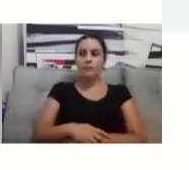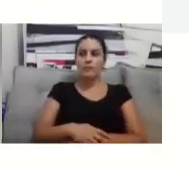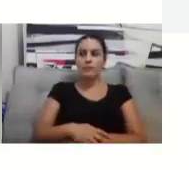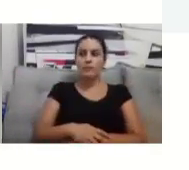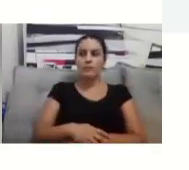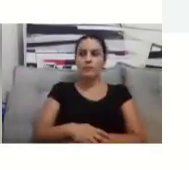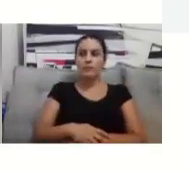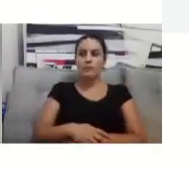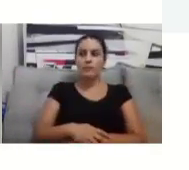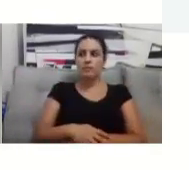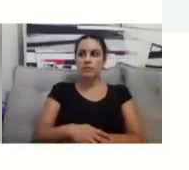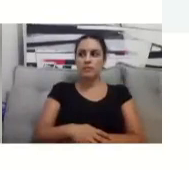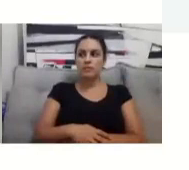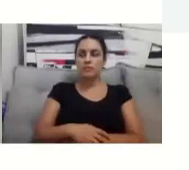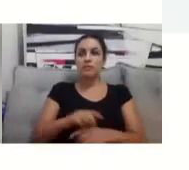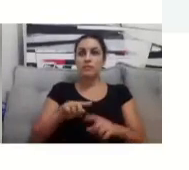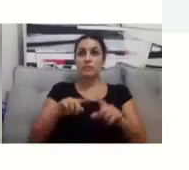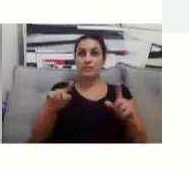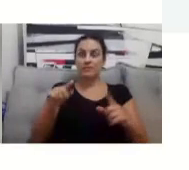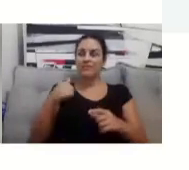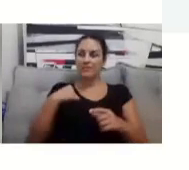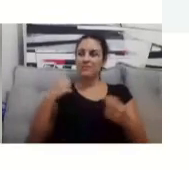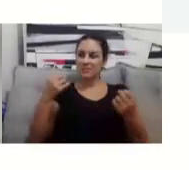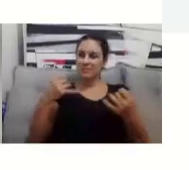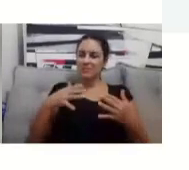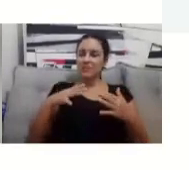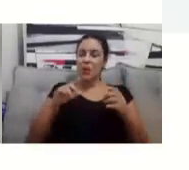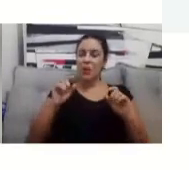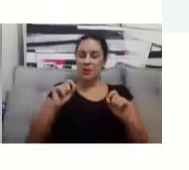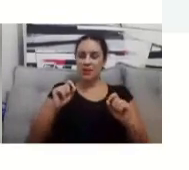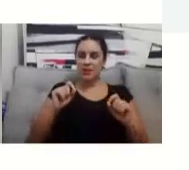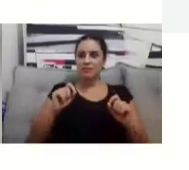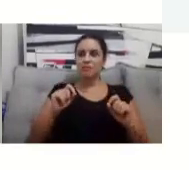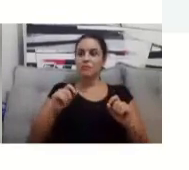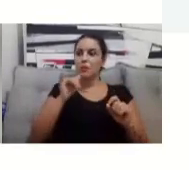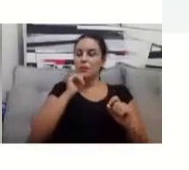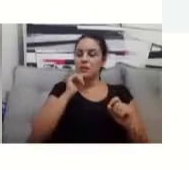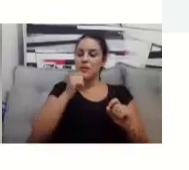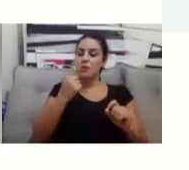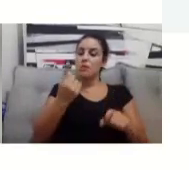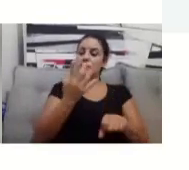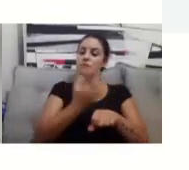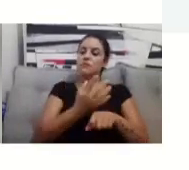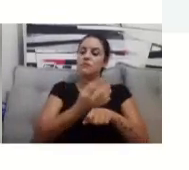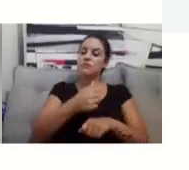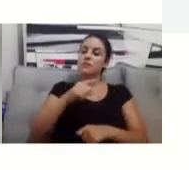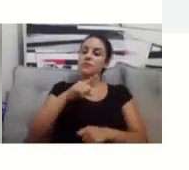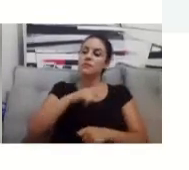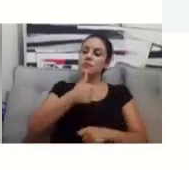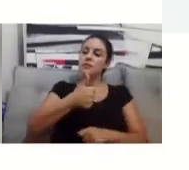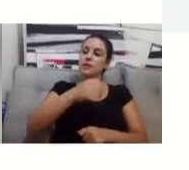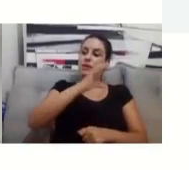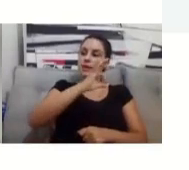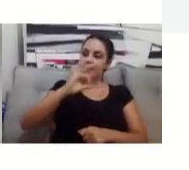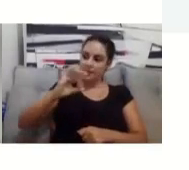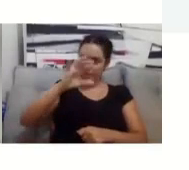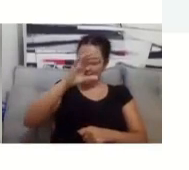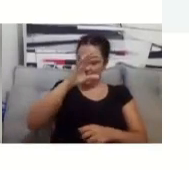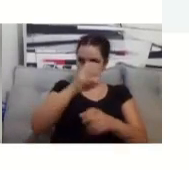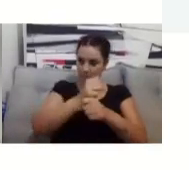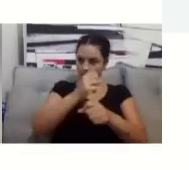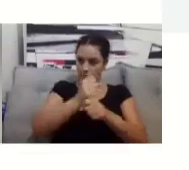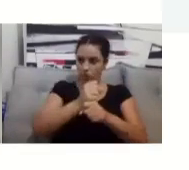anteriormente, de 100 pontos que uma disciplina distribui, pelo menos 51 pontos são presenciais,